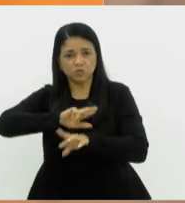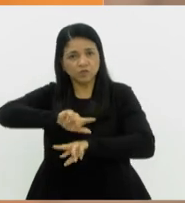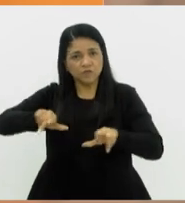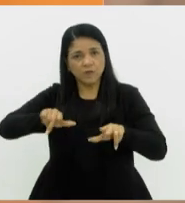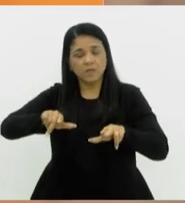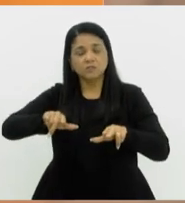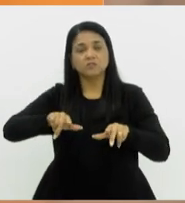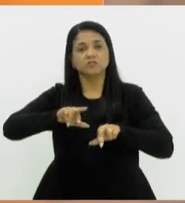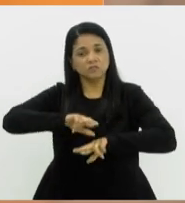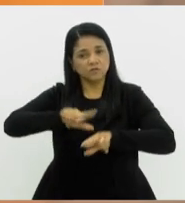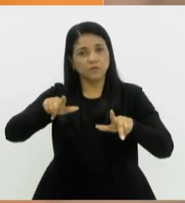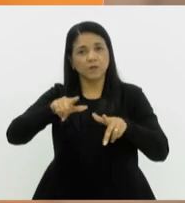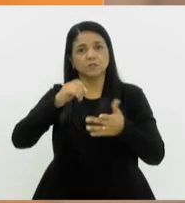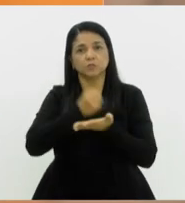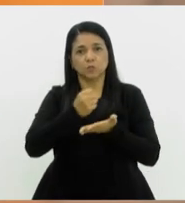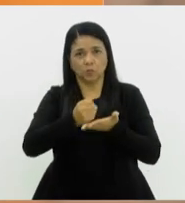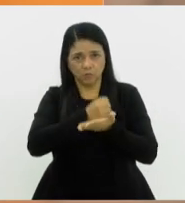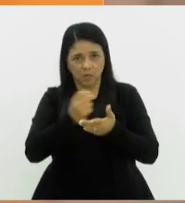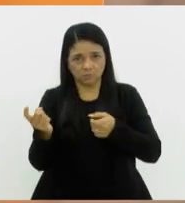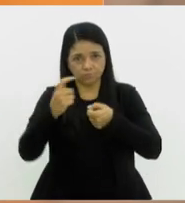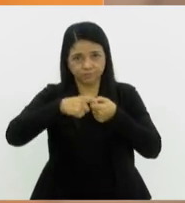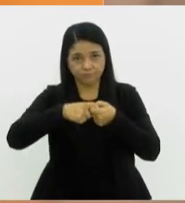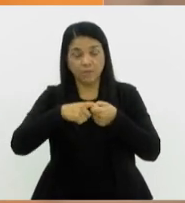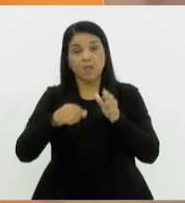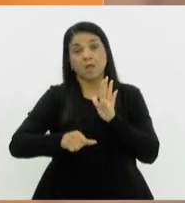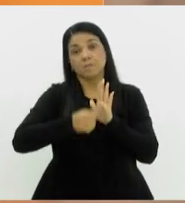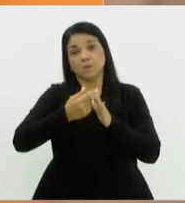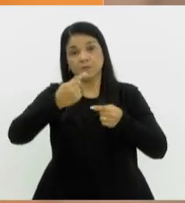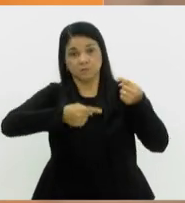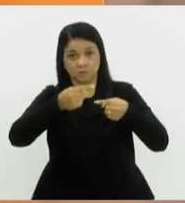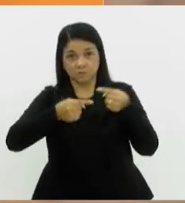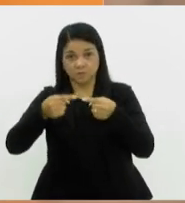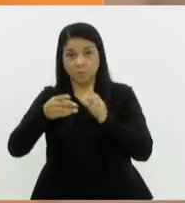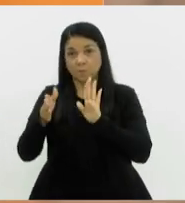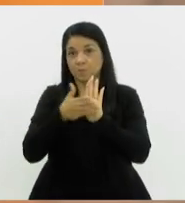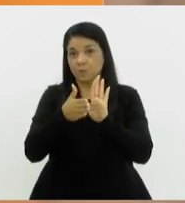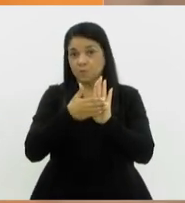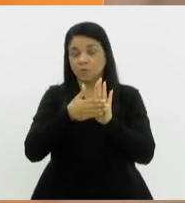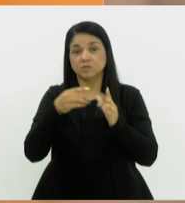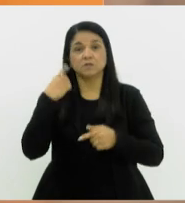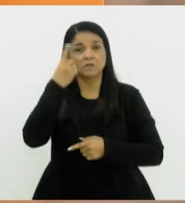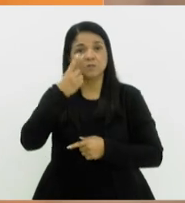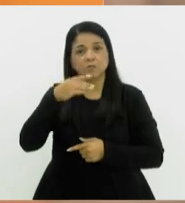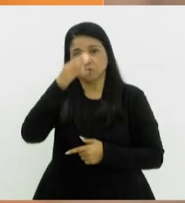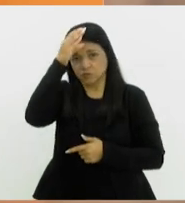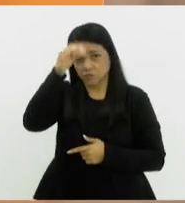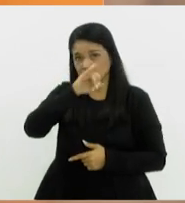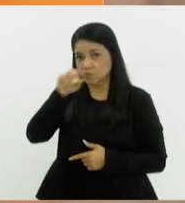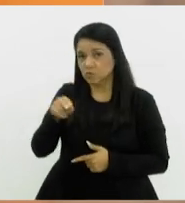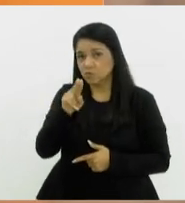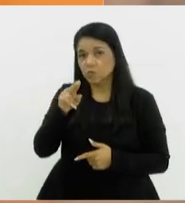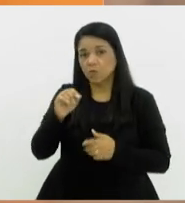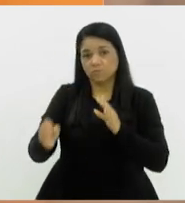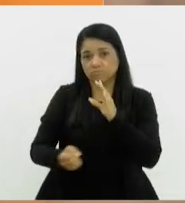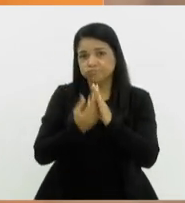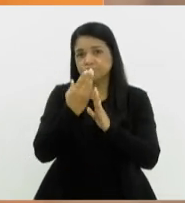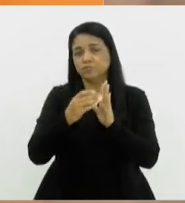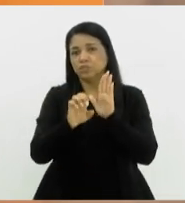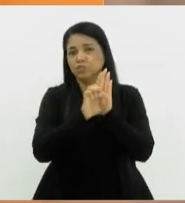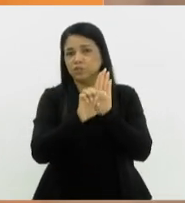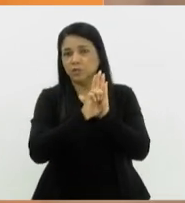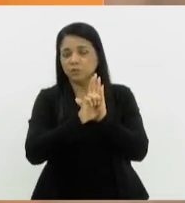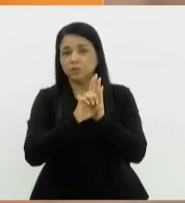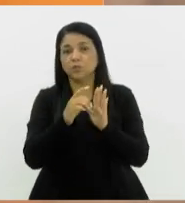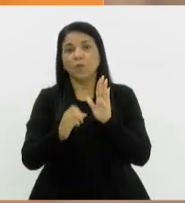contrato de concessão. Ainda em primeira discussão, uma proposta da deputada Tia Ju, que cria o Estatuto das